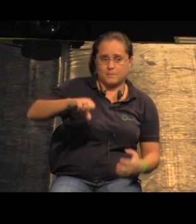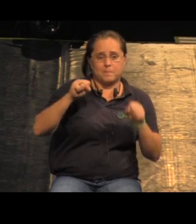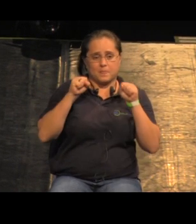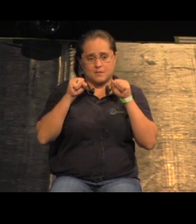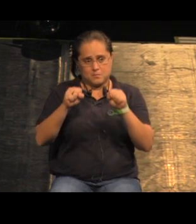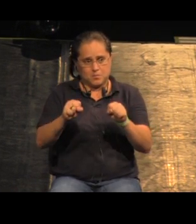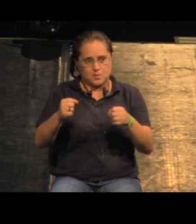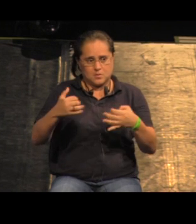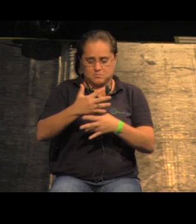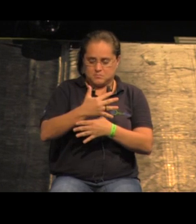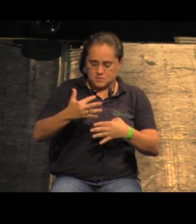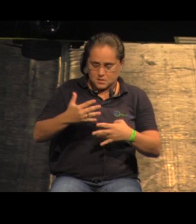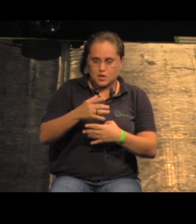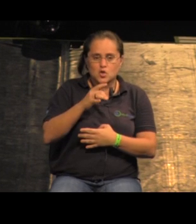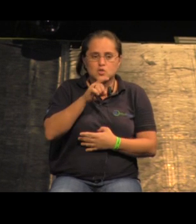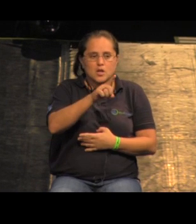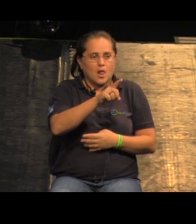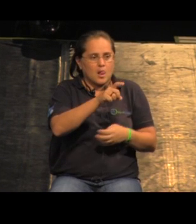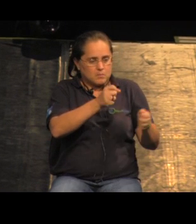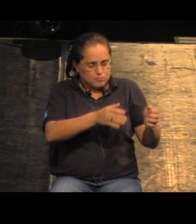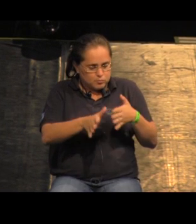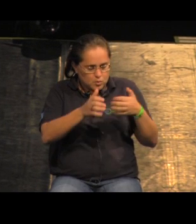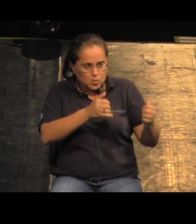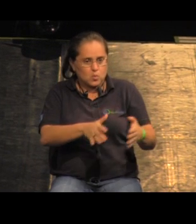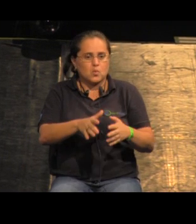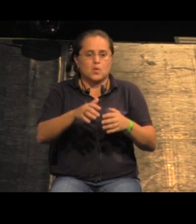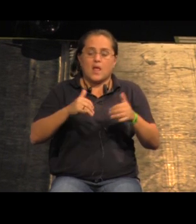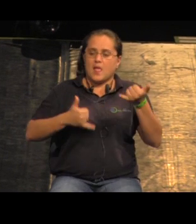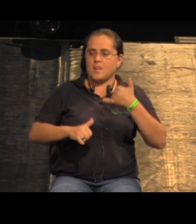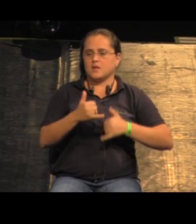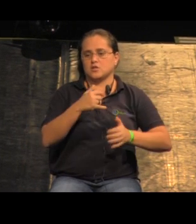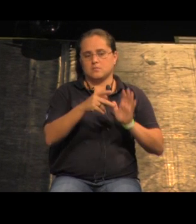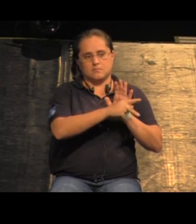uma cidade que podia gerar sua própria energia, tratar seus resíduos, etc.